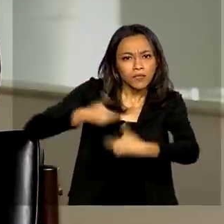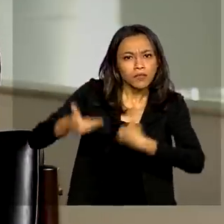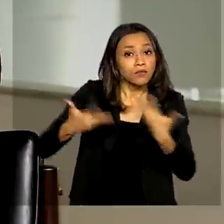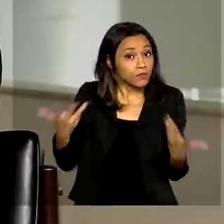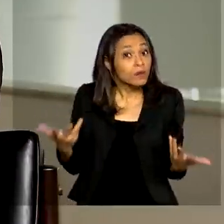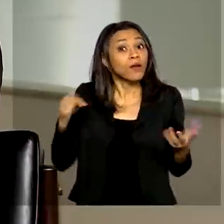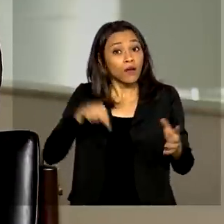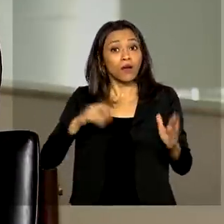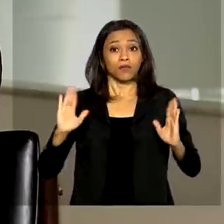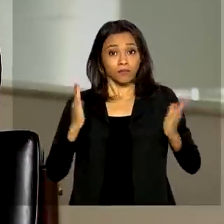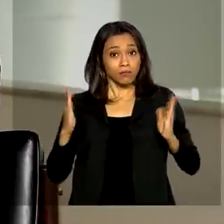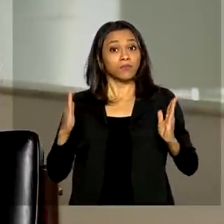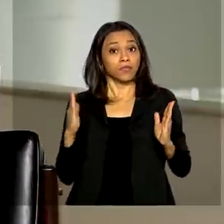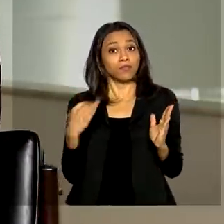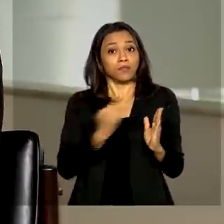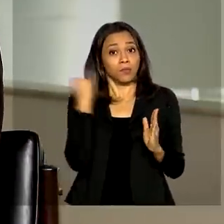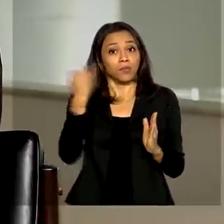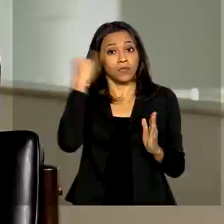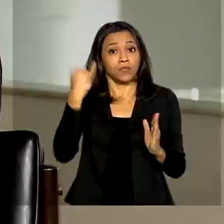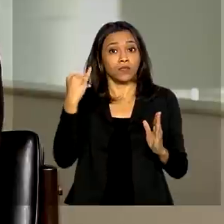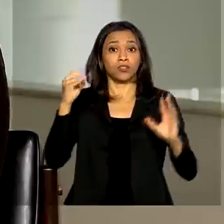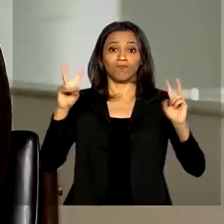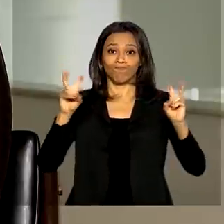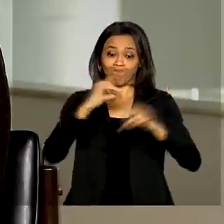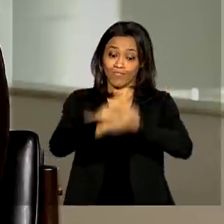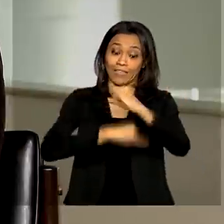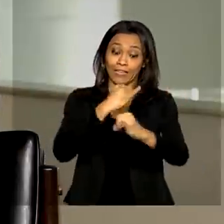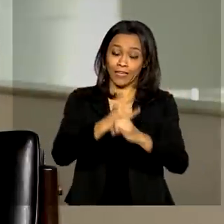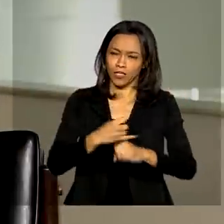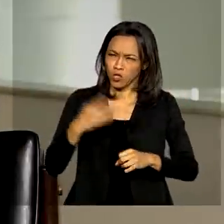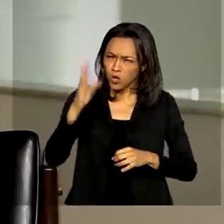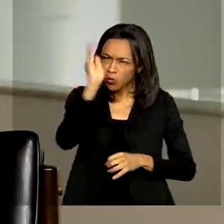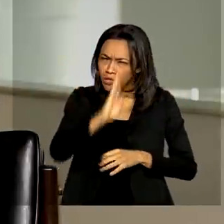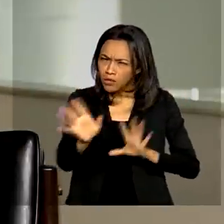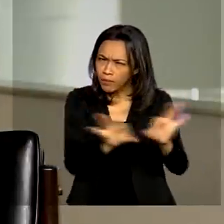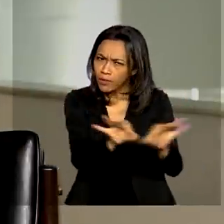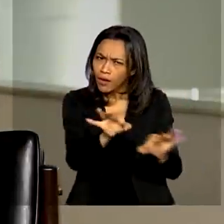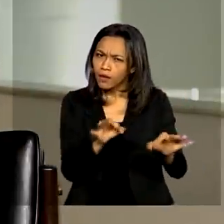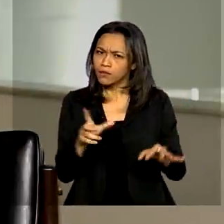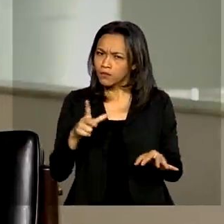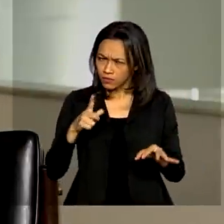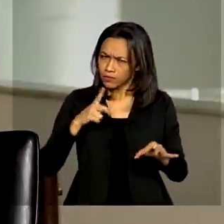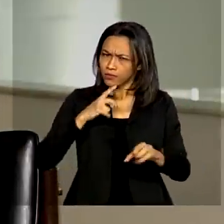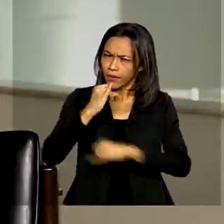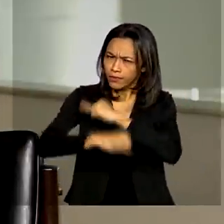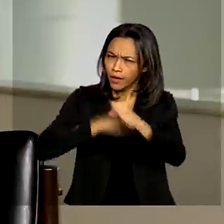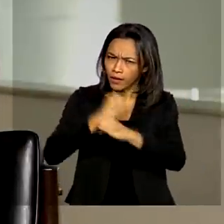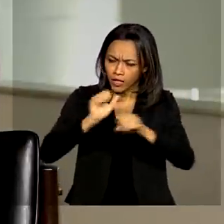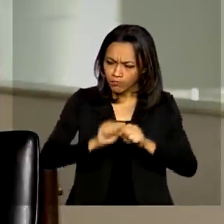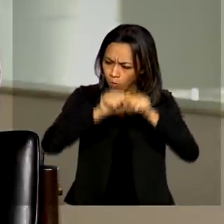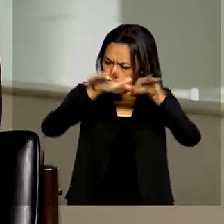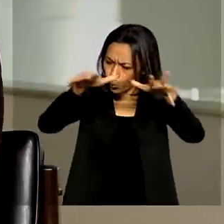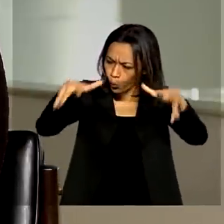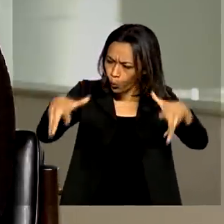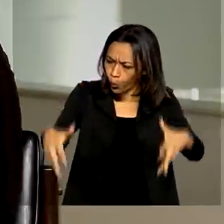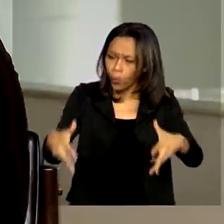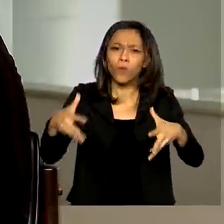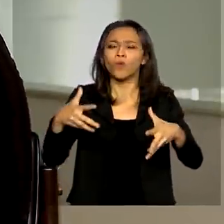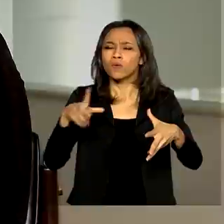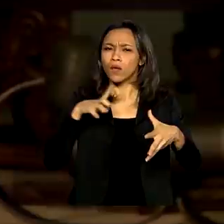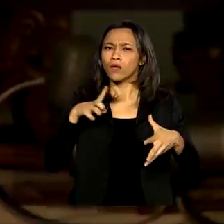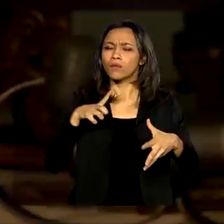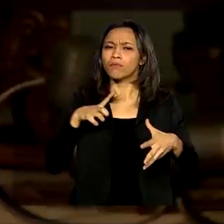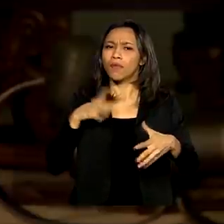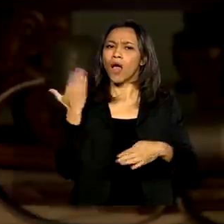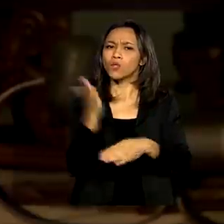Então, é um momento importante em relação à internet. O Brasil está preparado? Tem internet? Como que está essa rede de computadores para atender as pessoas nesse